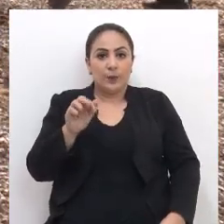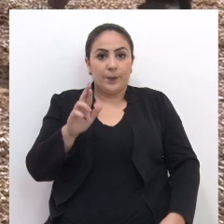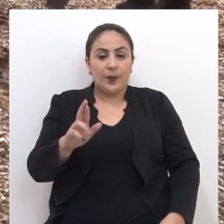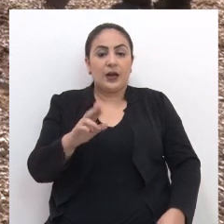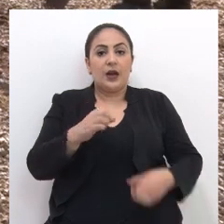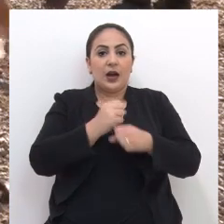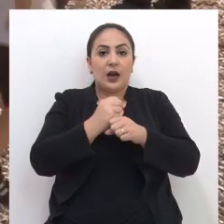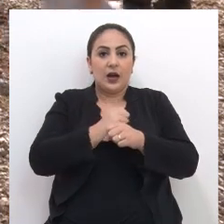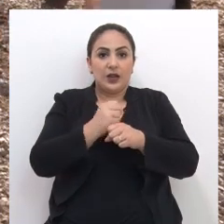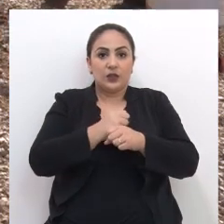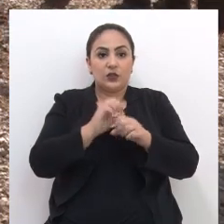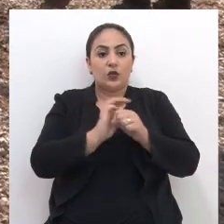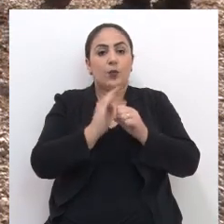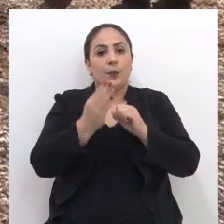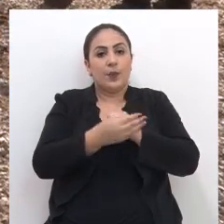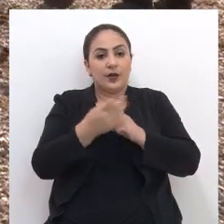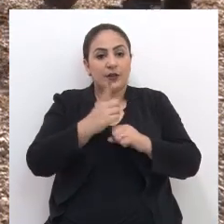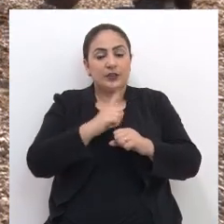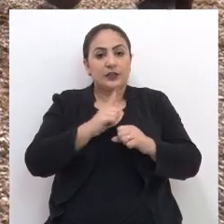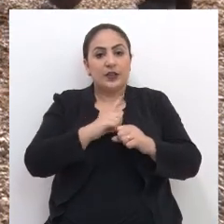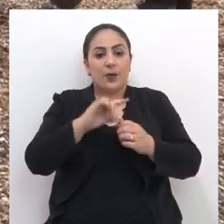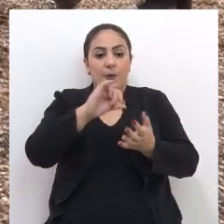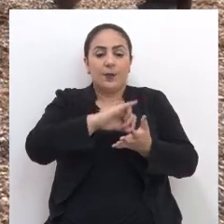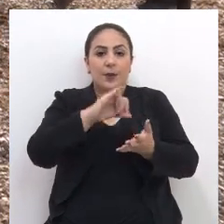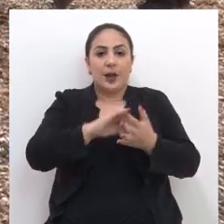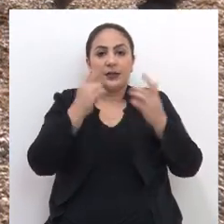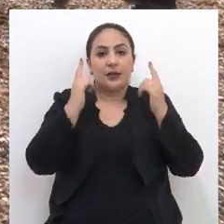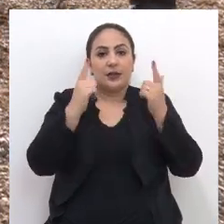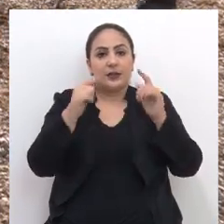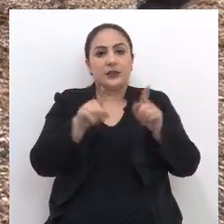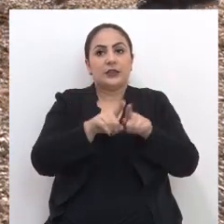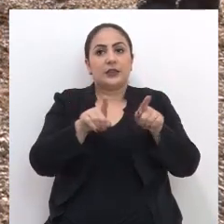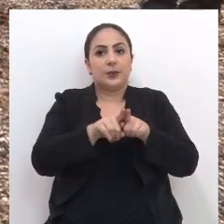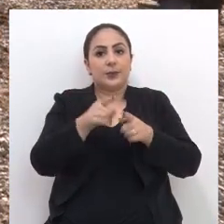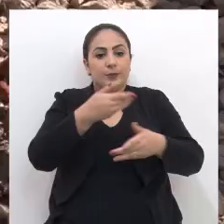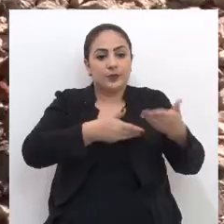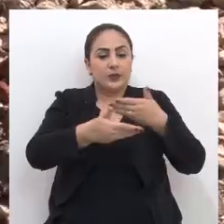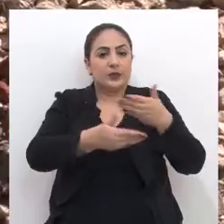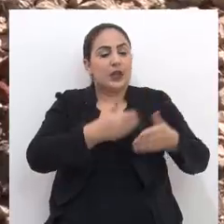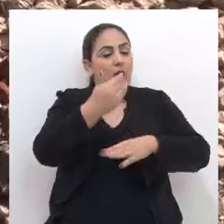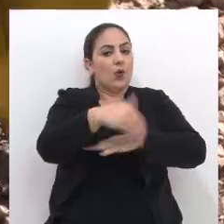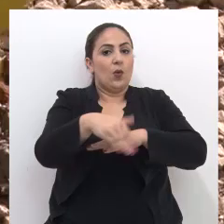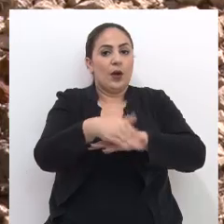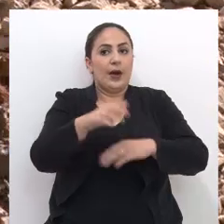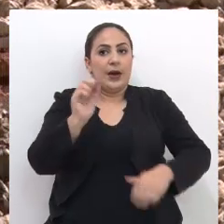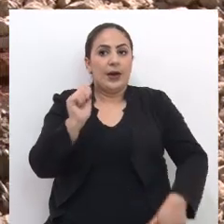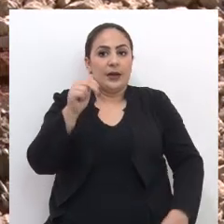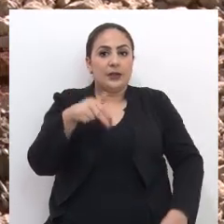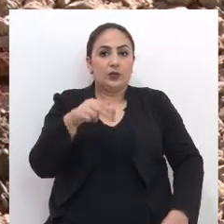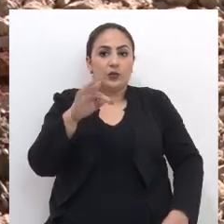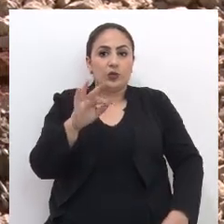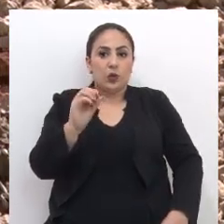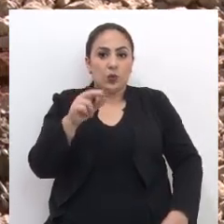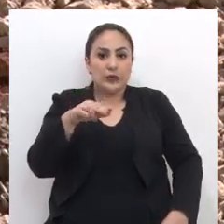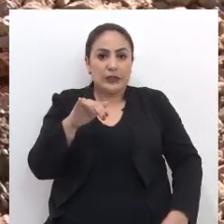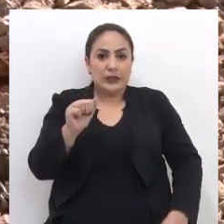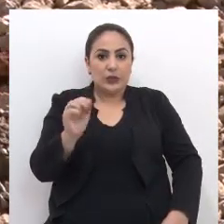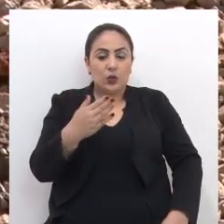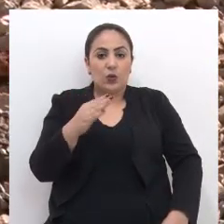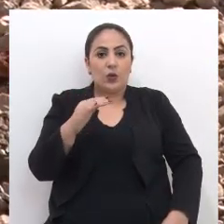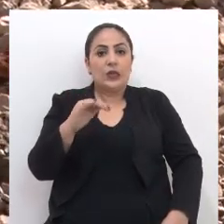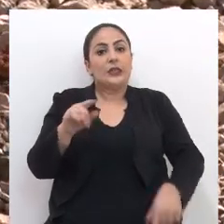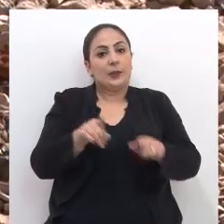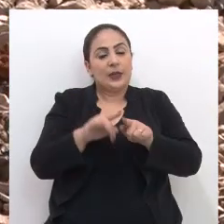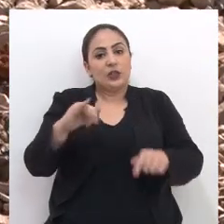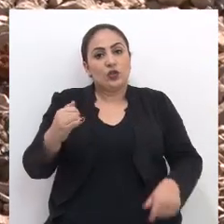de anos, o bairro finalmente terá uma praça para lazer e confraternização, entre as ruas Antonino Xavier e